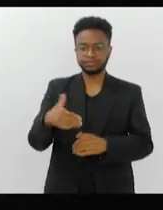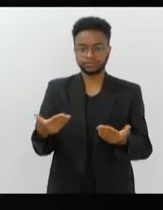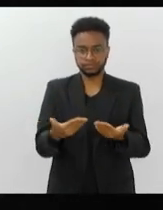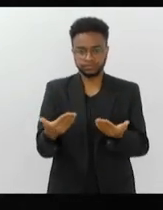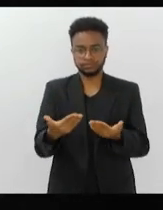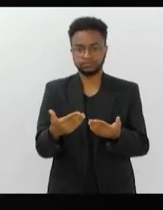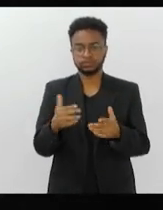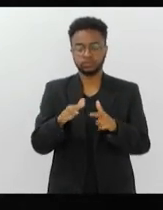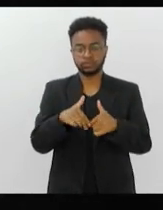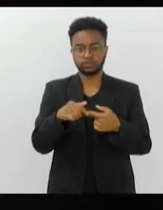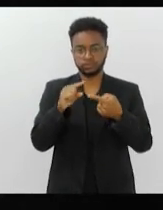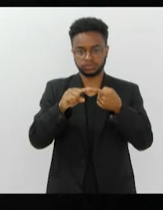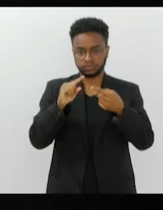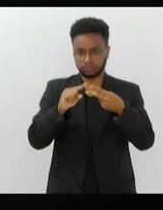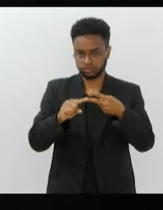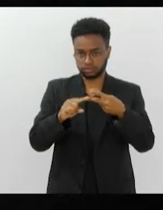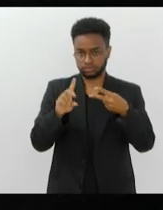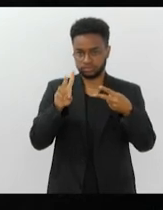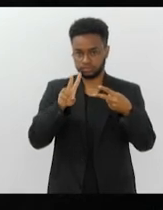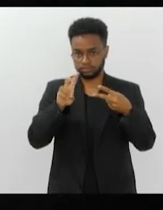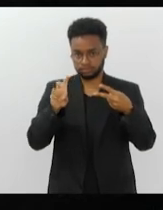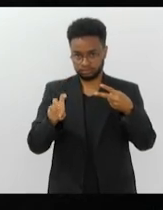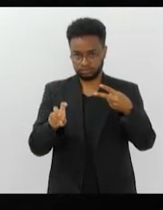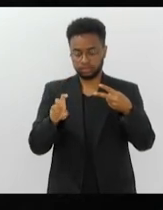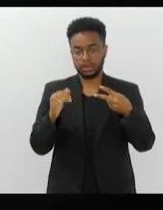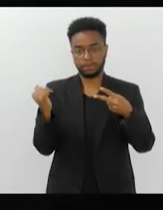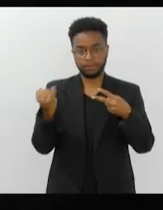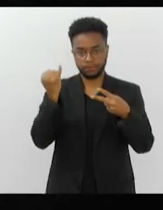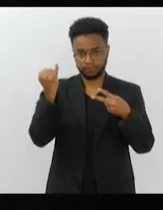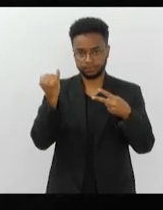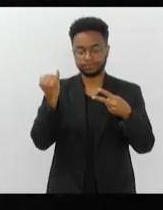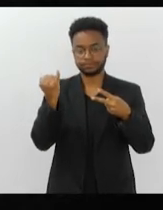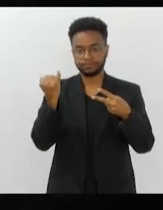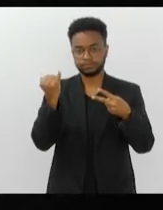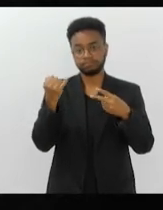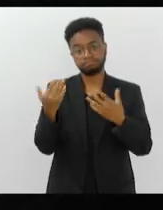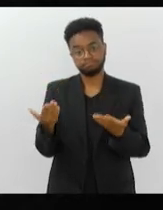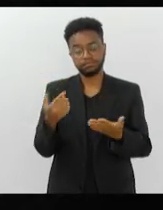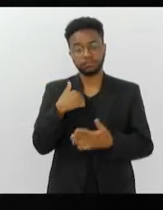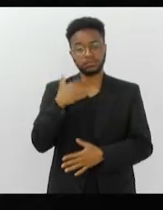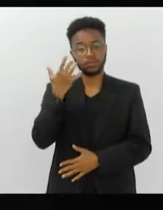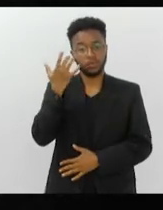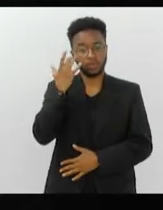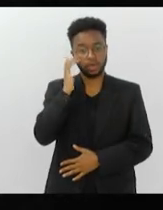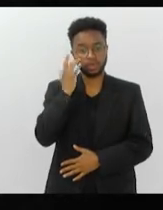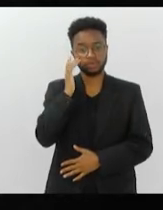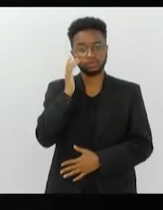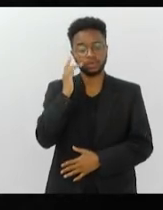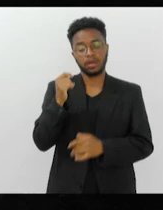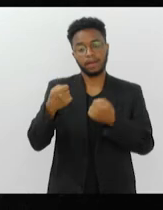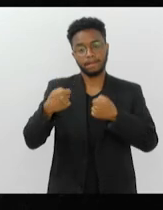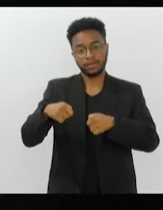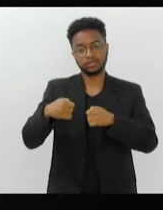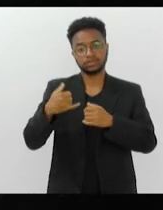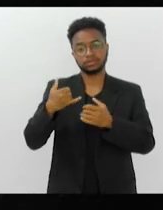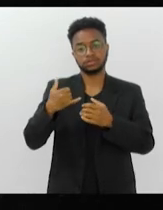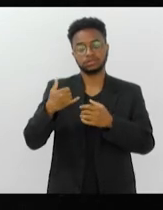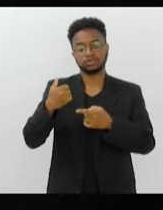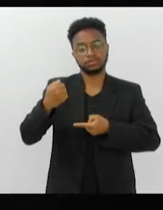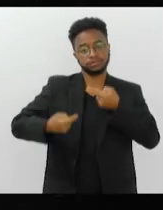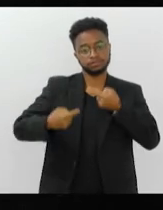duas questões que são importantes e eu acho que precisa ver o debate mais